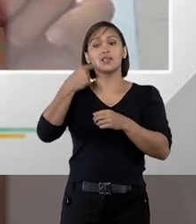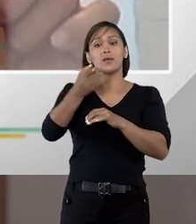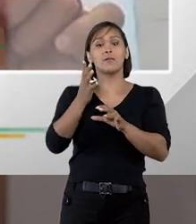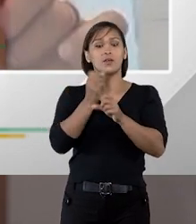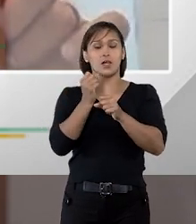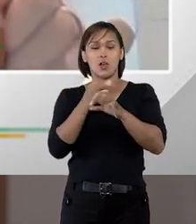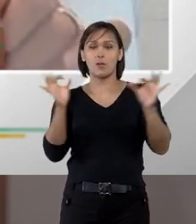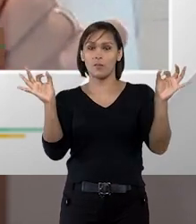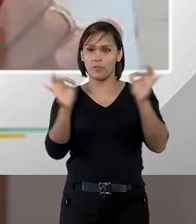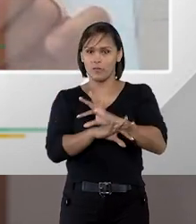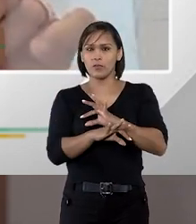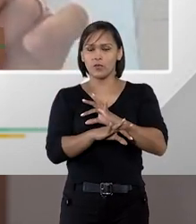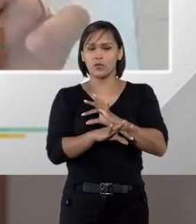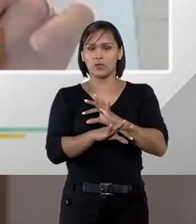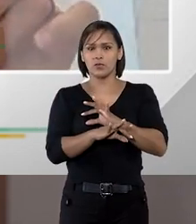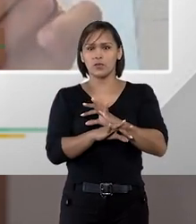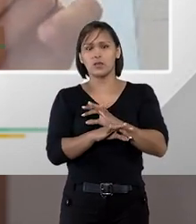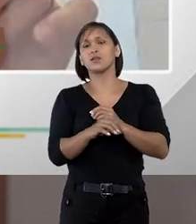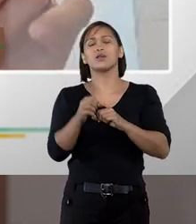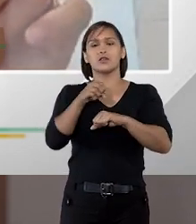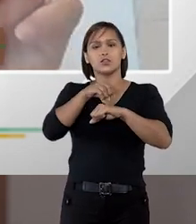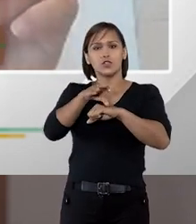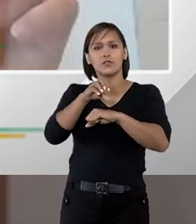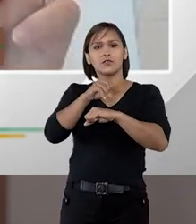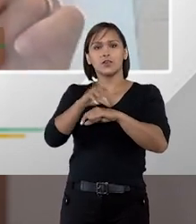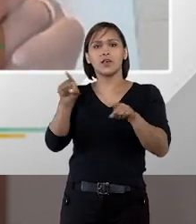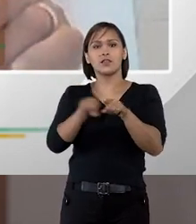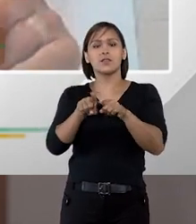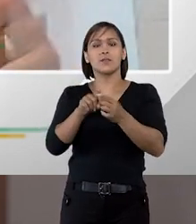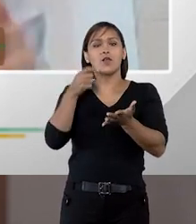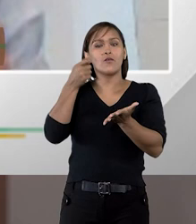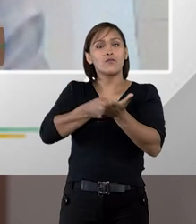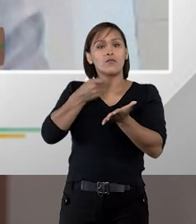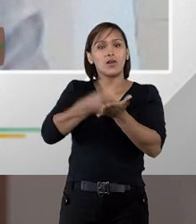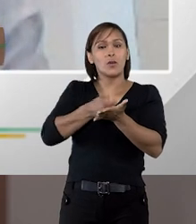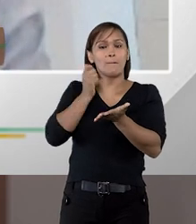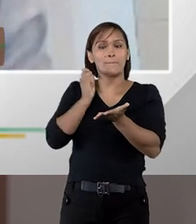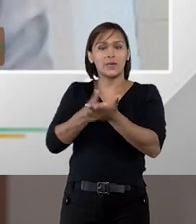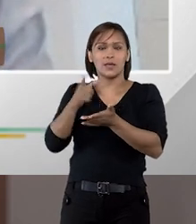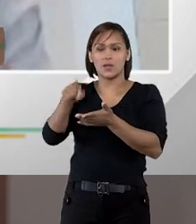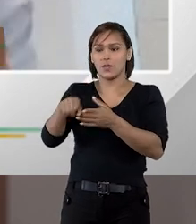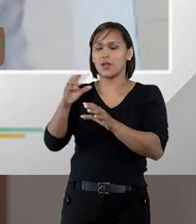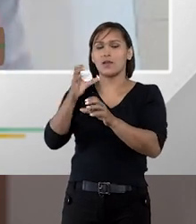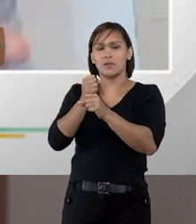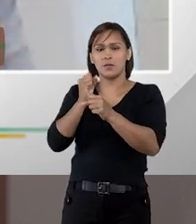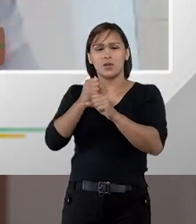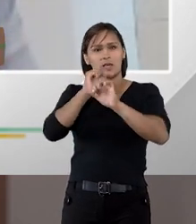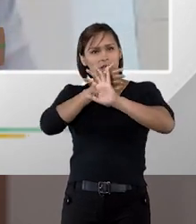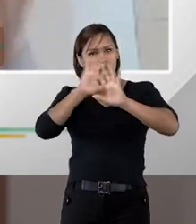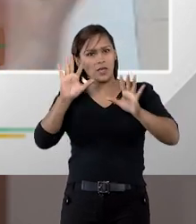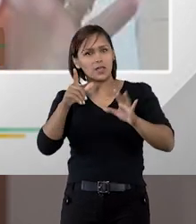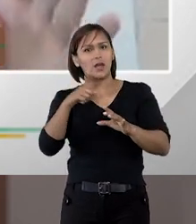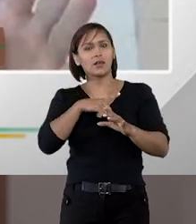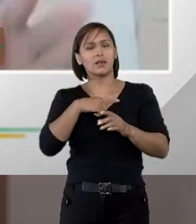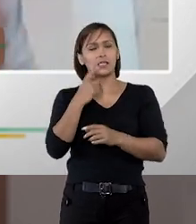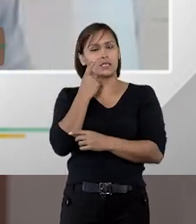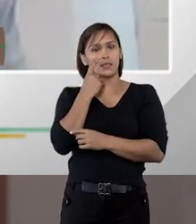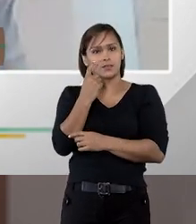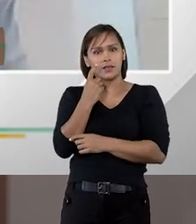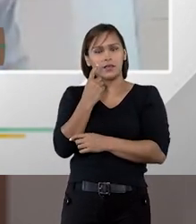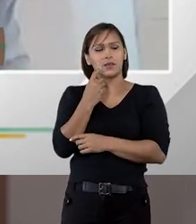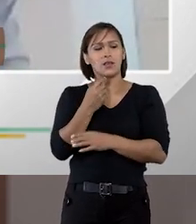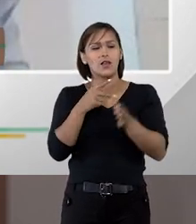depois que a obra for concluída que seja divulgado o valor efetivamente pago claro que alguém que tem